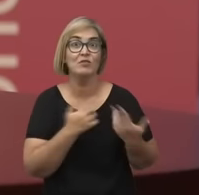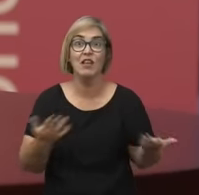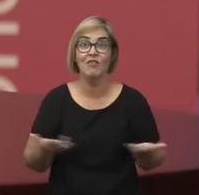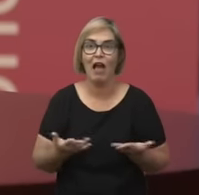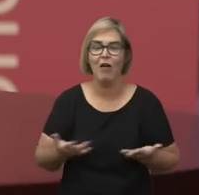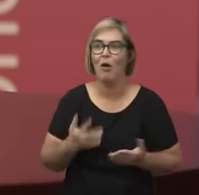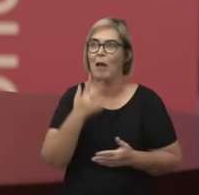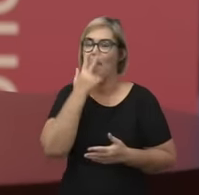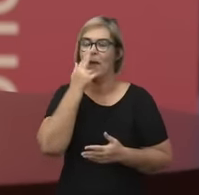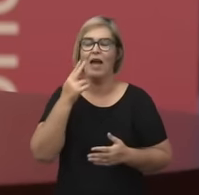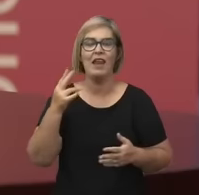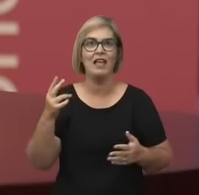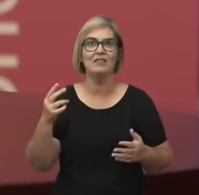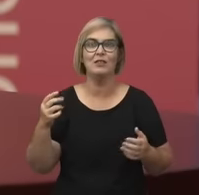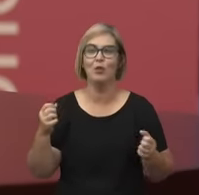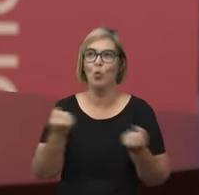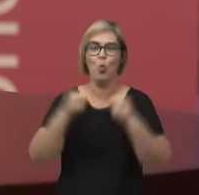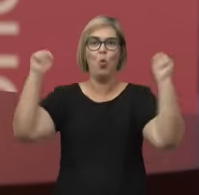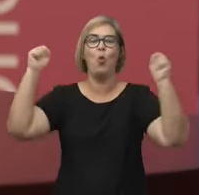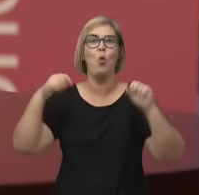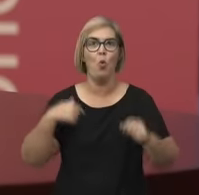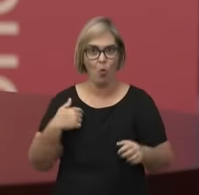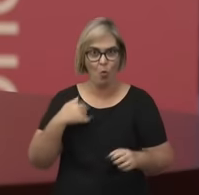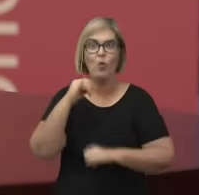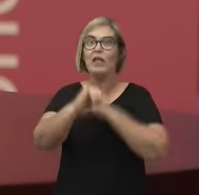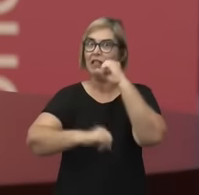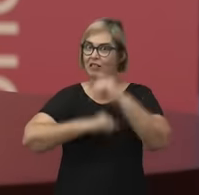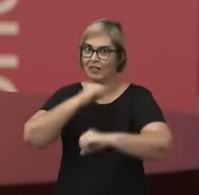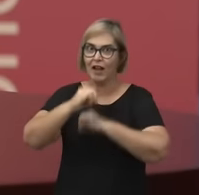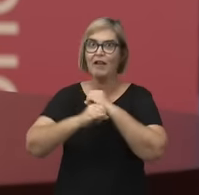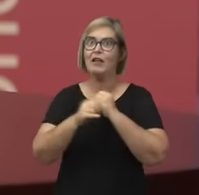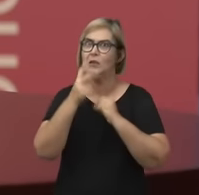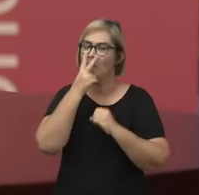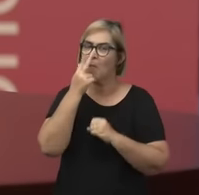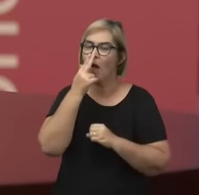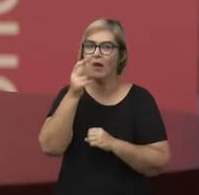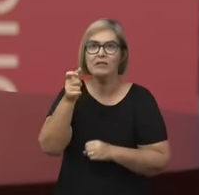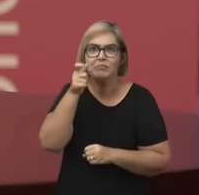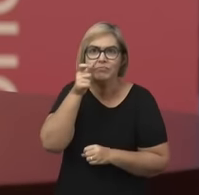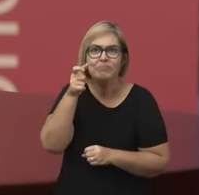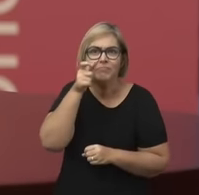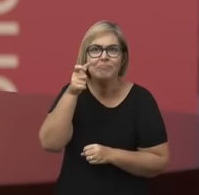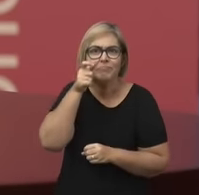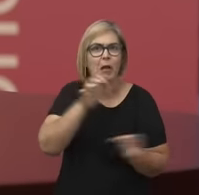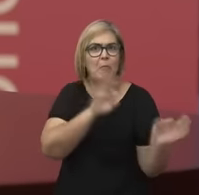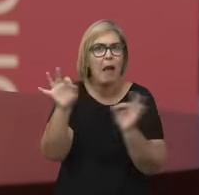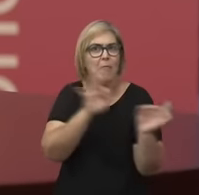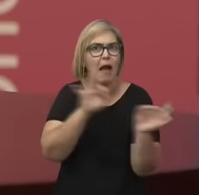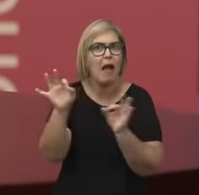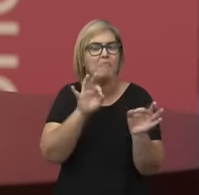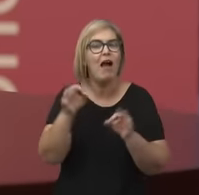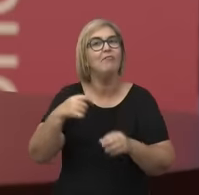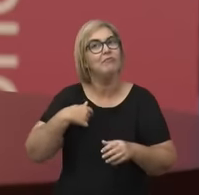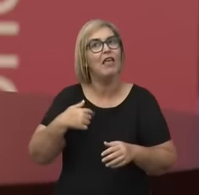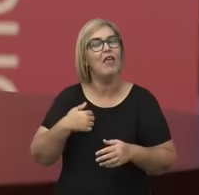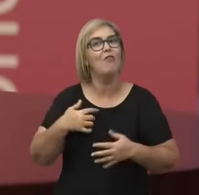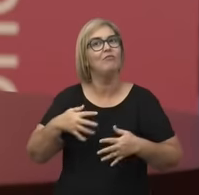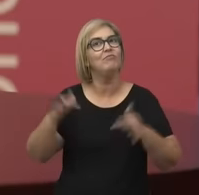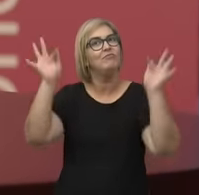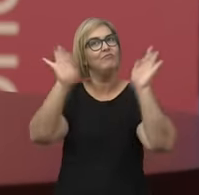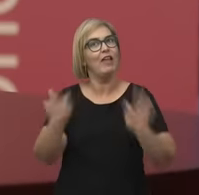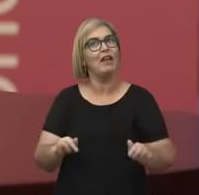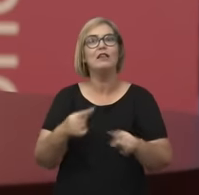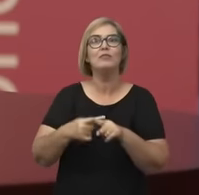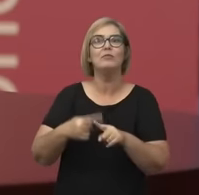sacudiu a internet e o debate público. Fico muito feliz que esse era o propósito, trazer